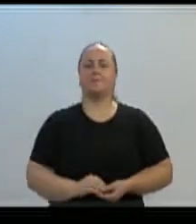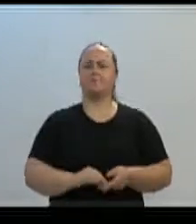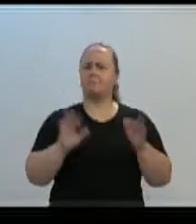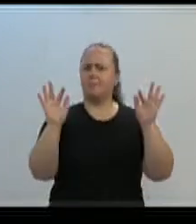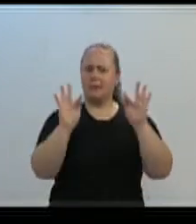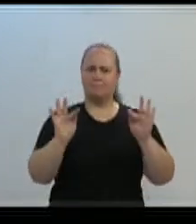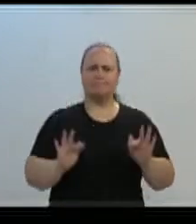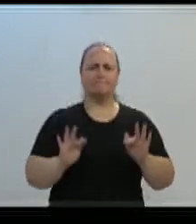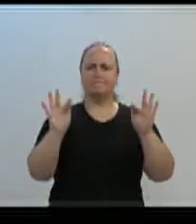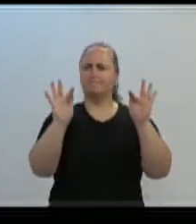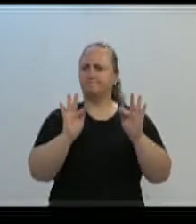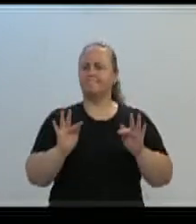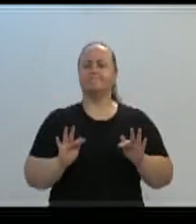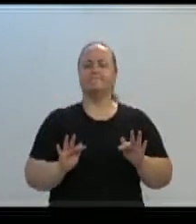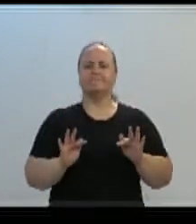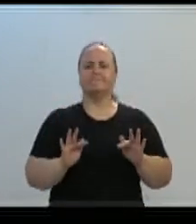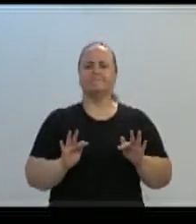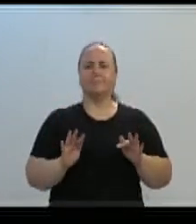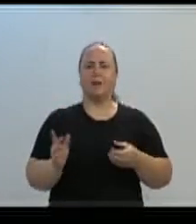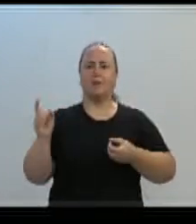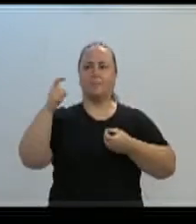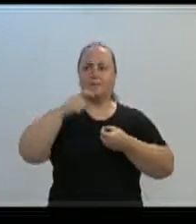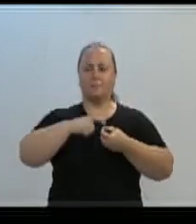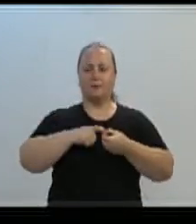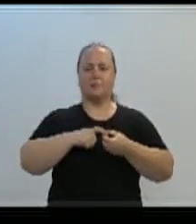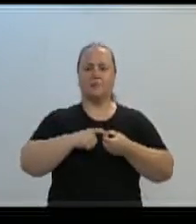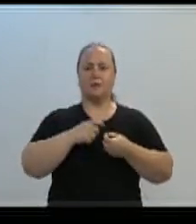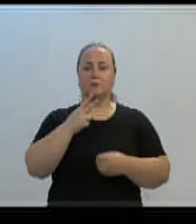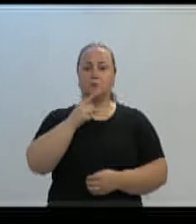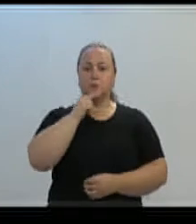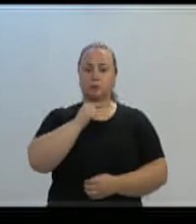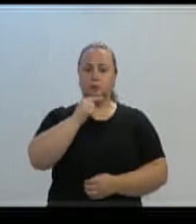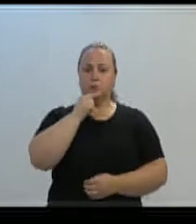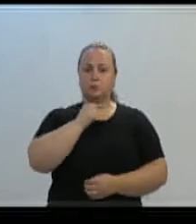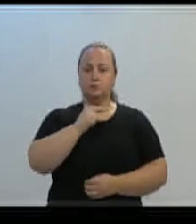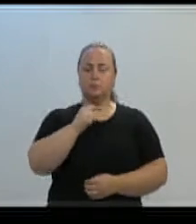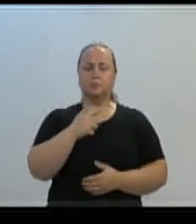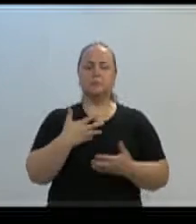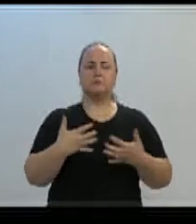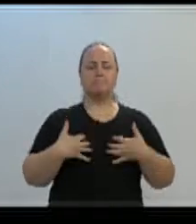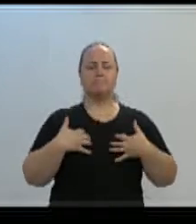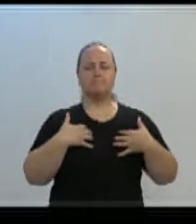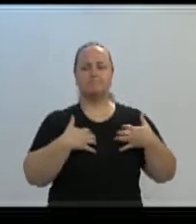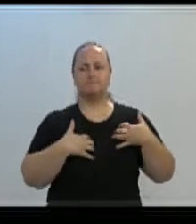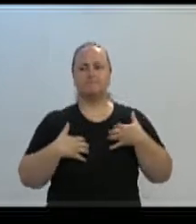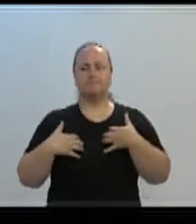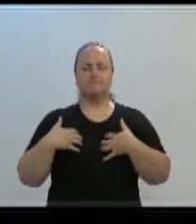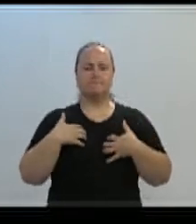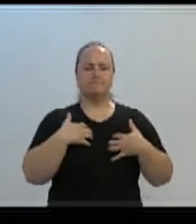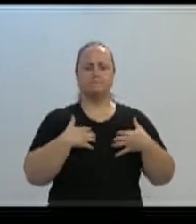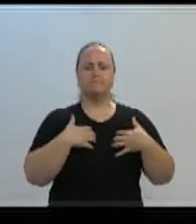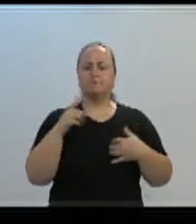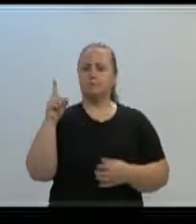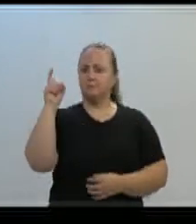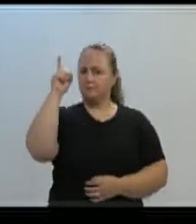ao cargo de vereador. Depois de duas semanas extremamente difíceis